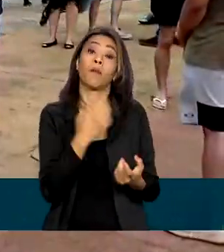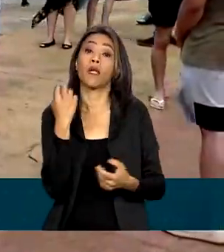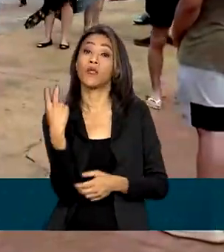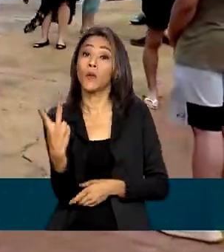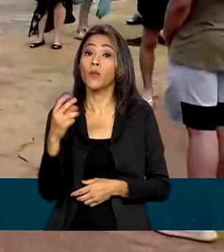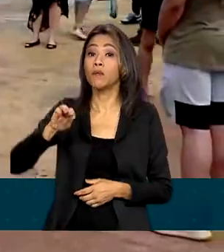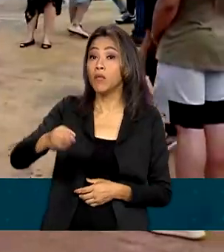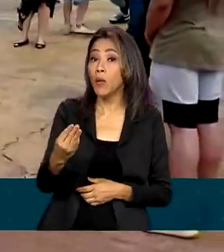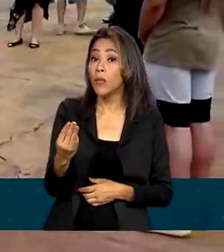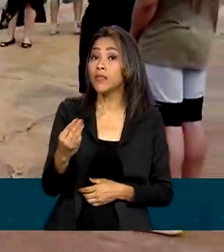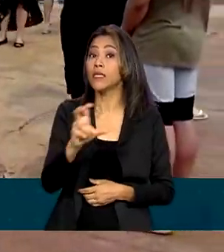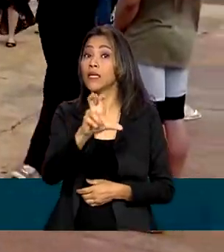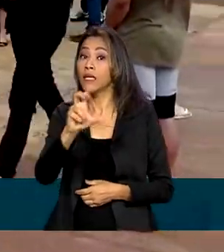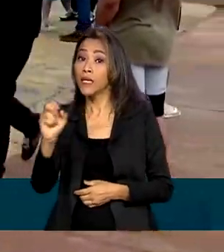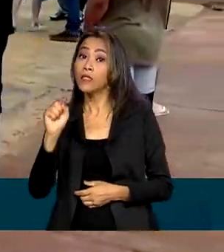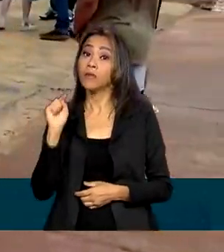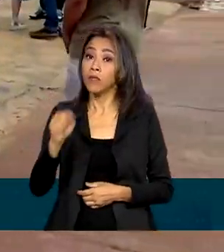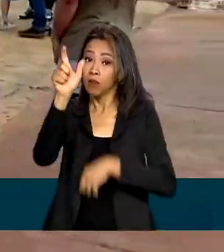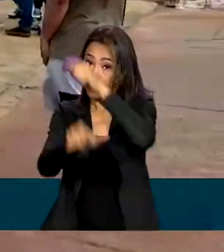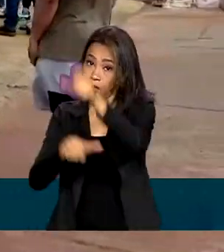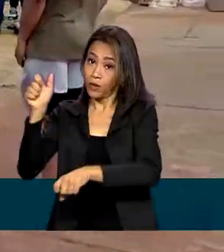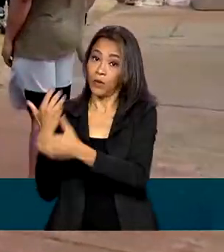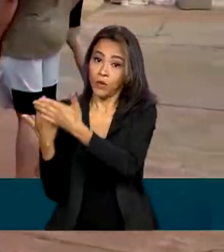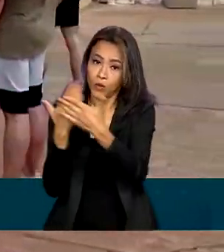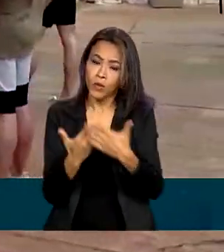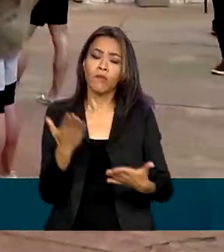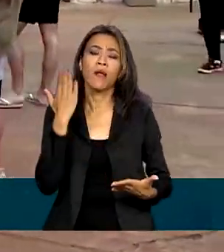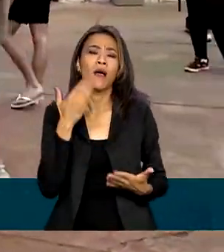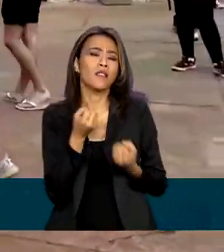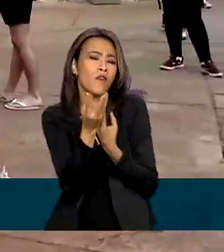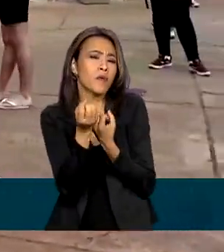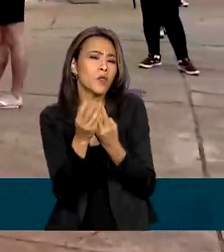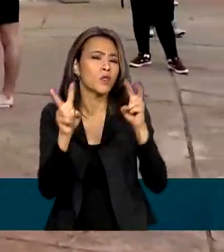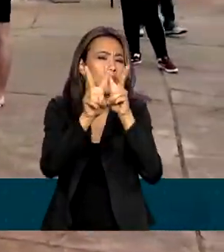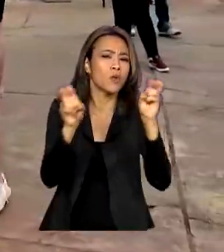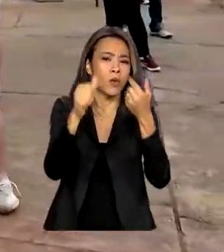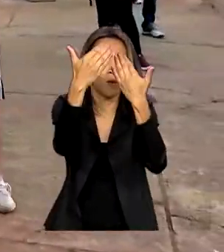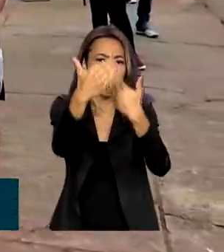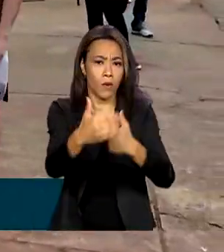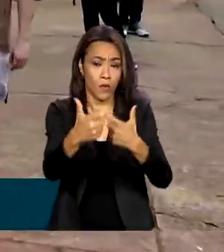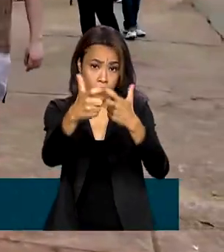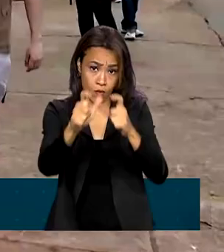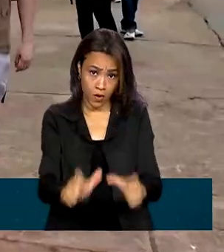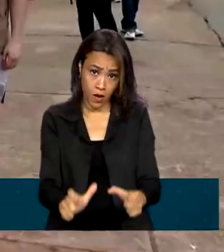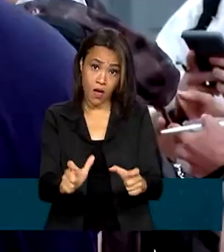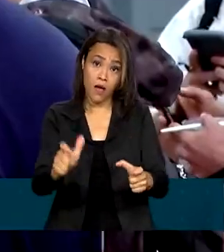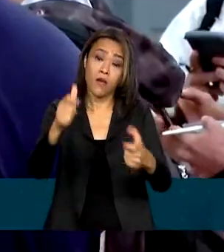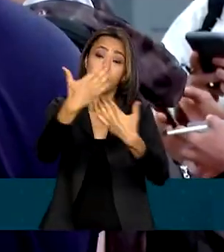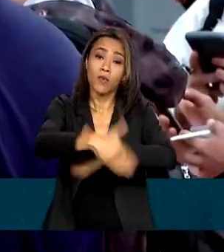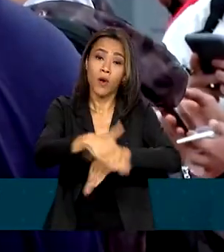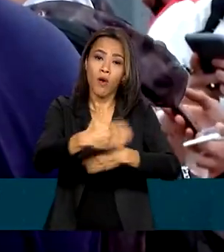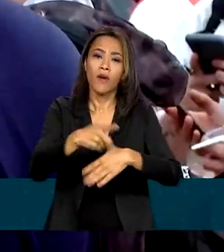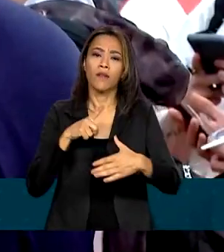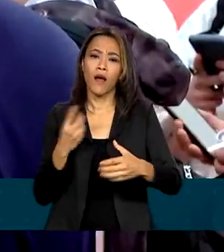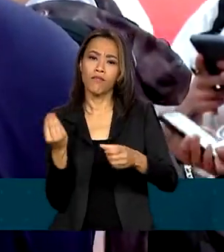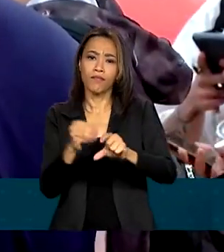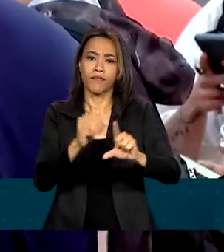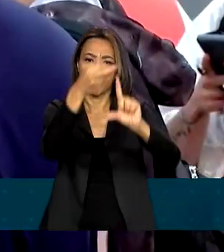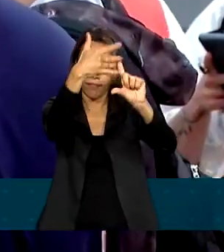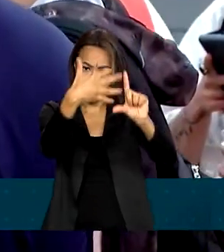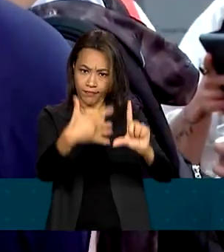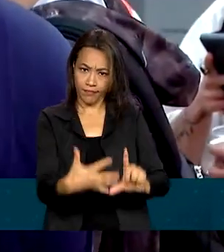e meio de estudantes. As informações sobre os locais de prova estão disponíveis na página do participante. O Enem